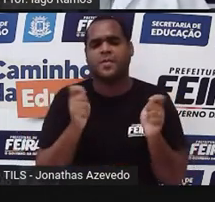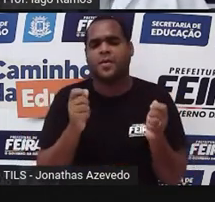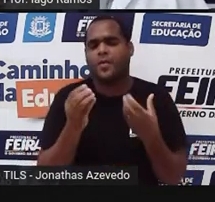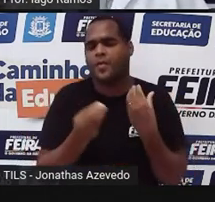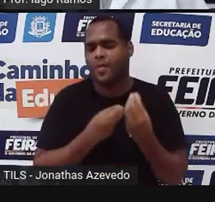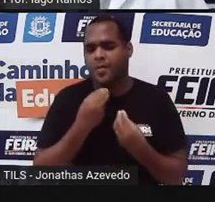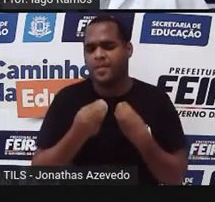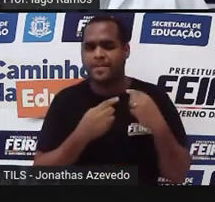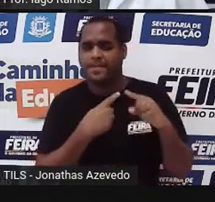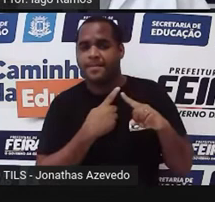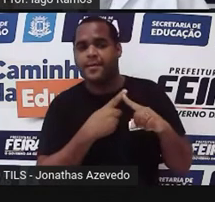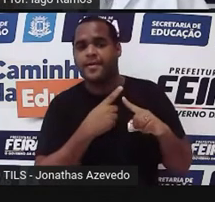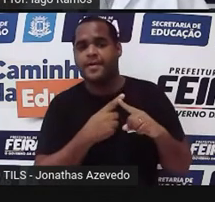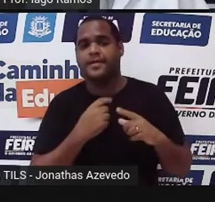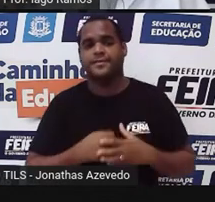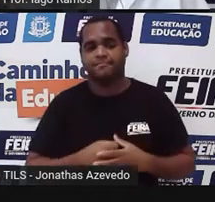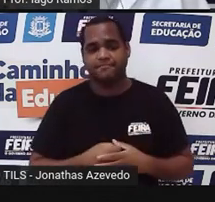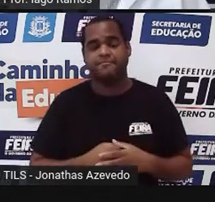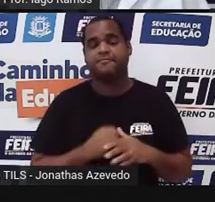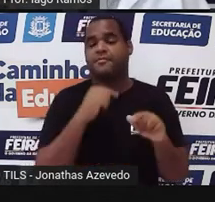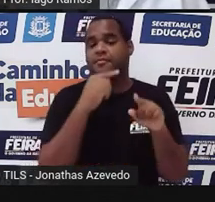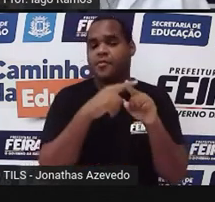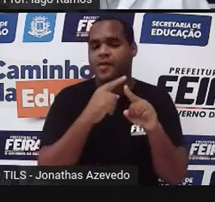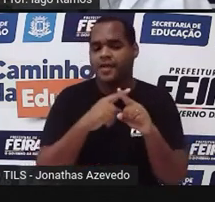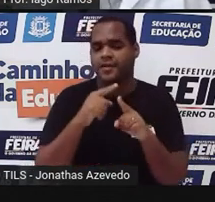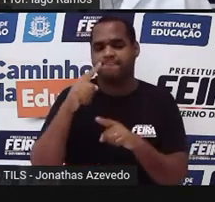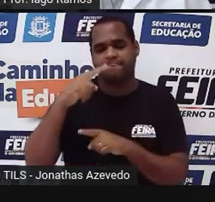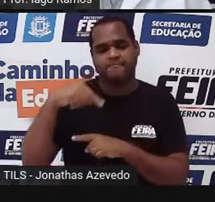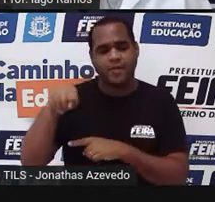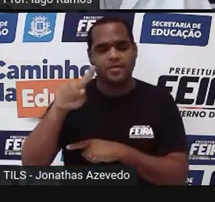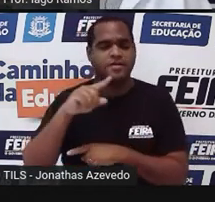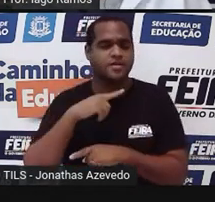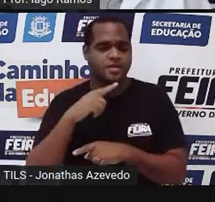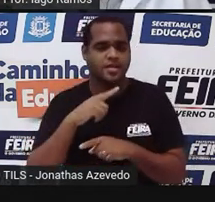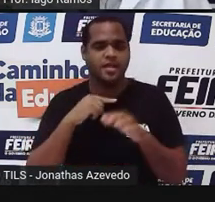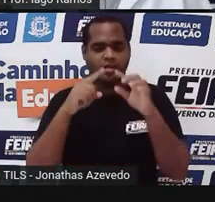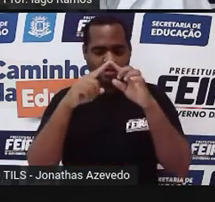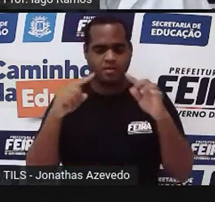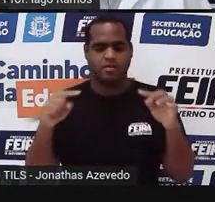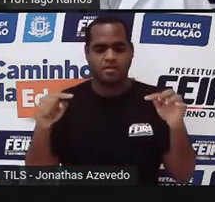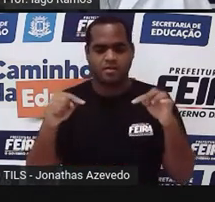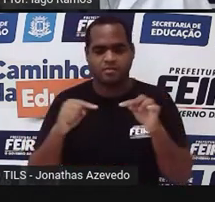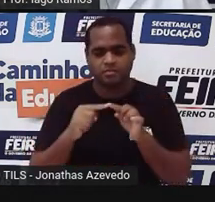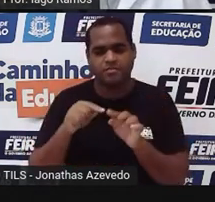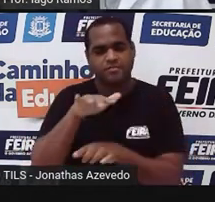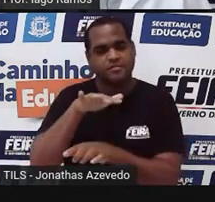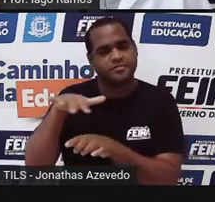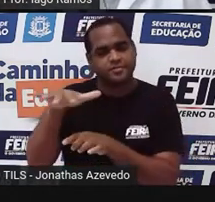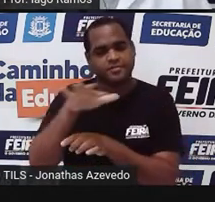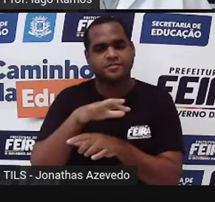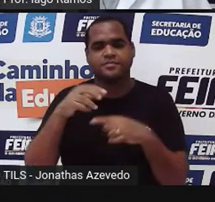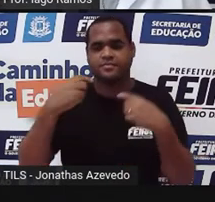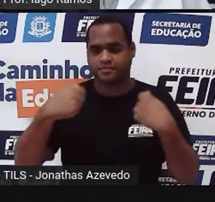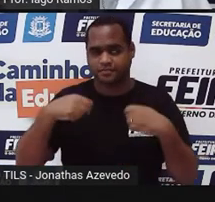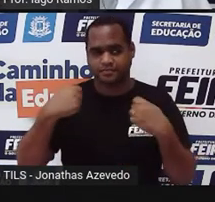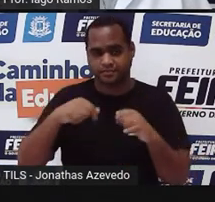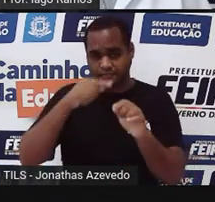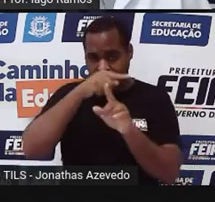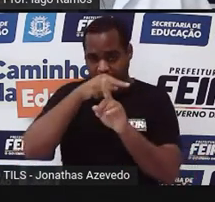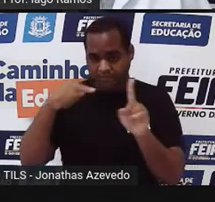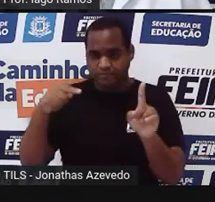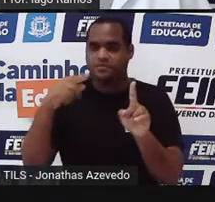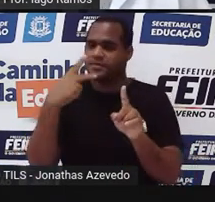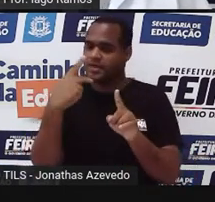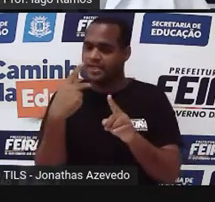que é assim? Por que que para calcular a área de um losango tem que ser metade do produto